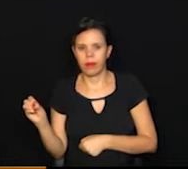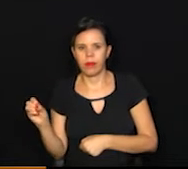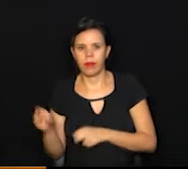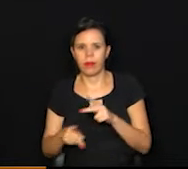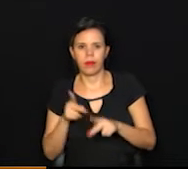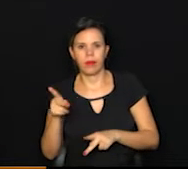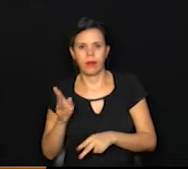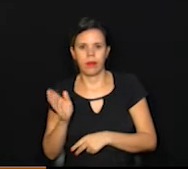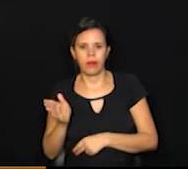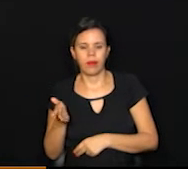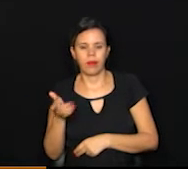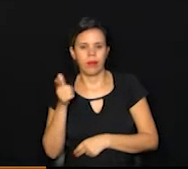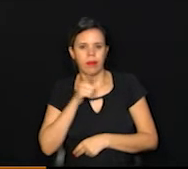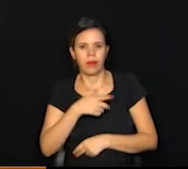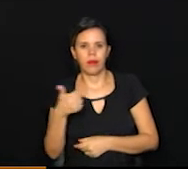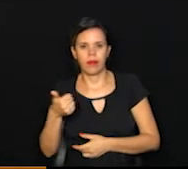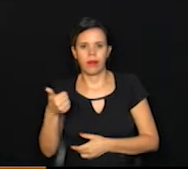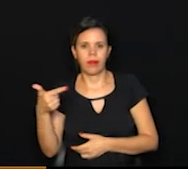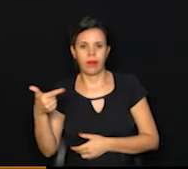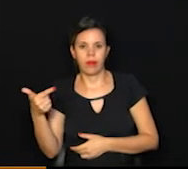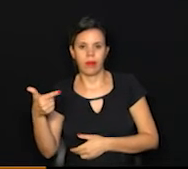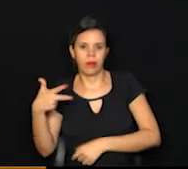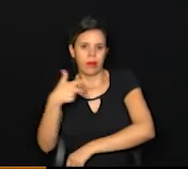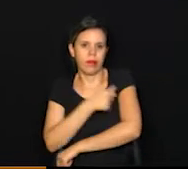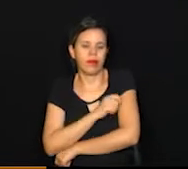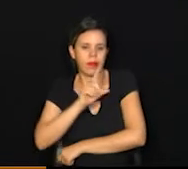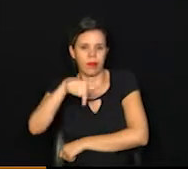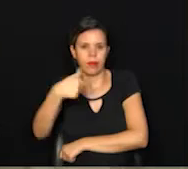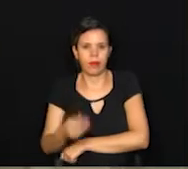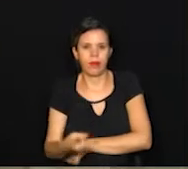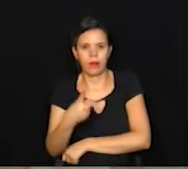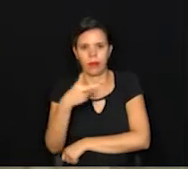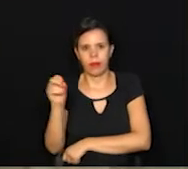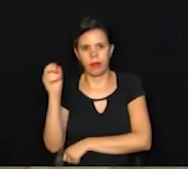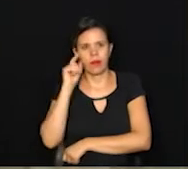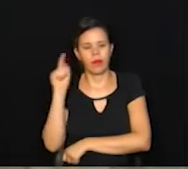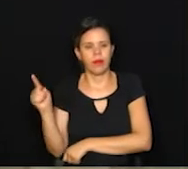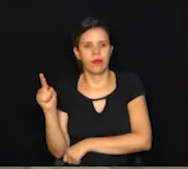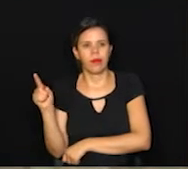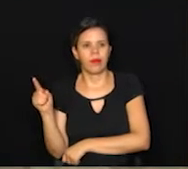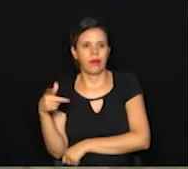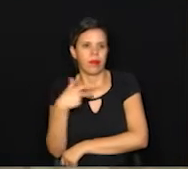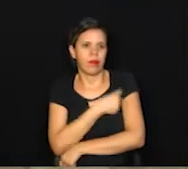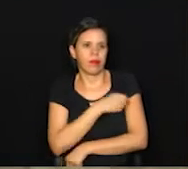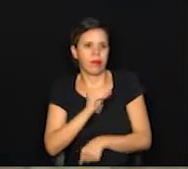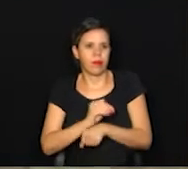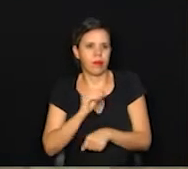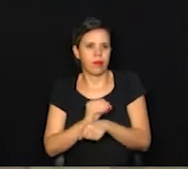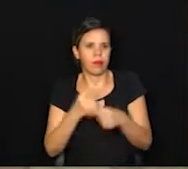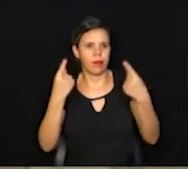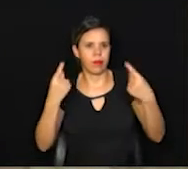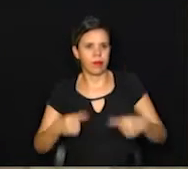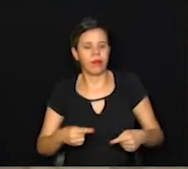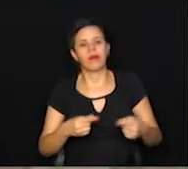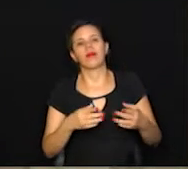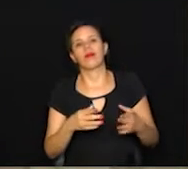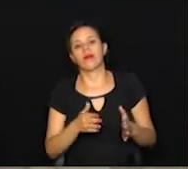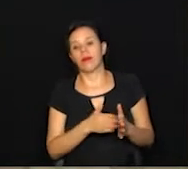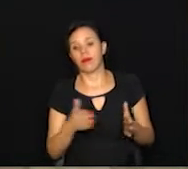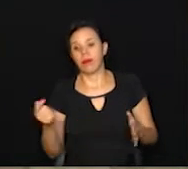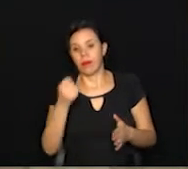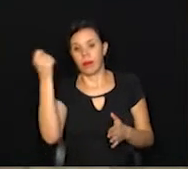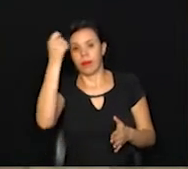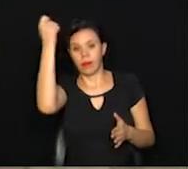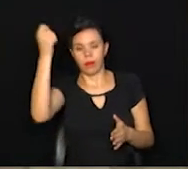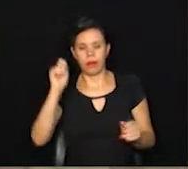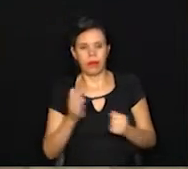pessoas já receberam a segunda dose e depois de 20 dias estão imunizadas contra a fase mais grave